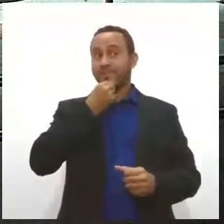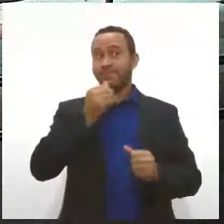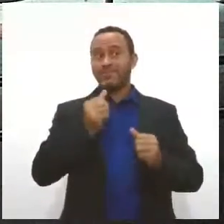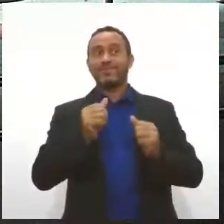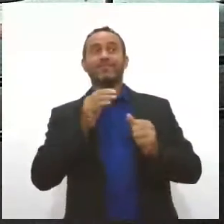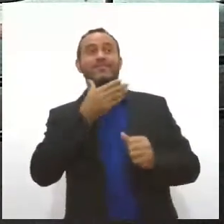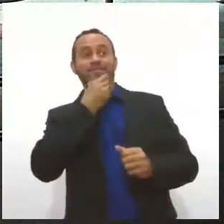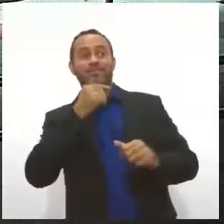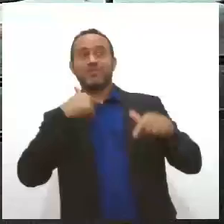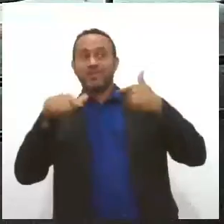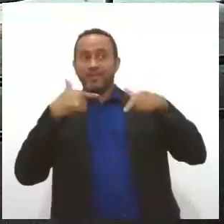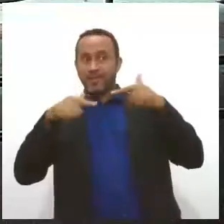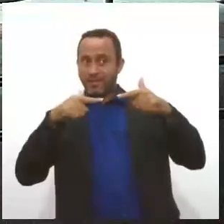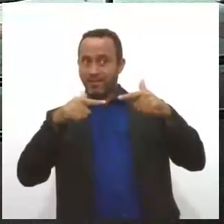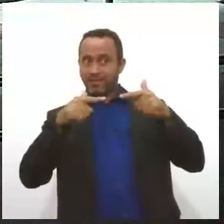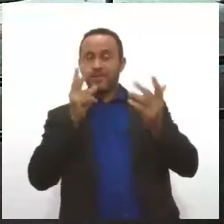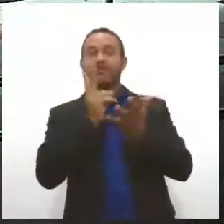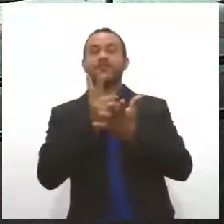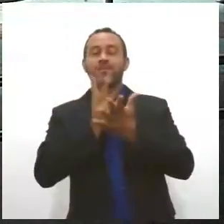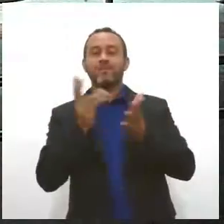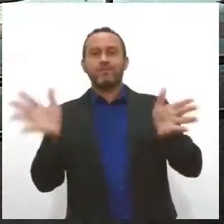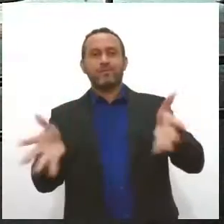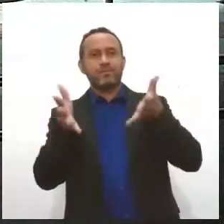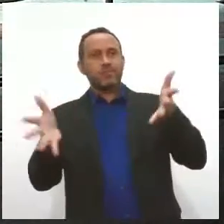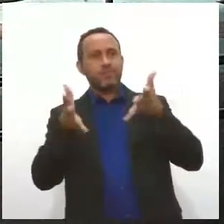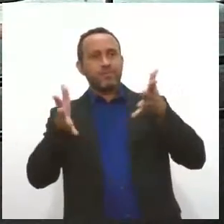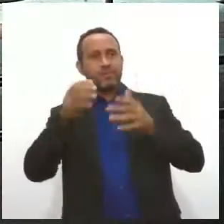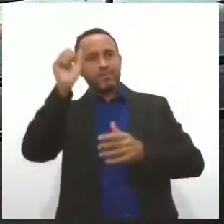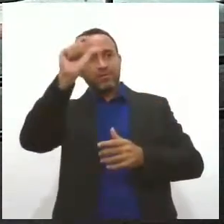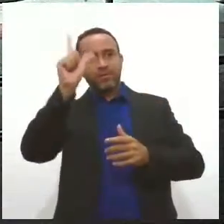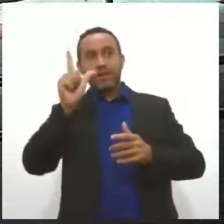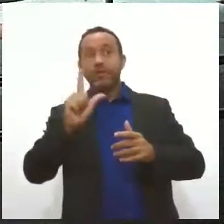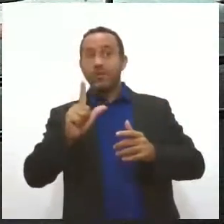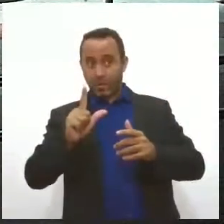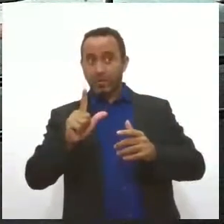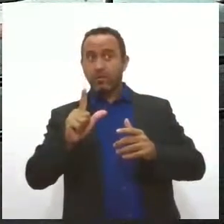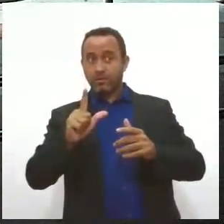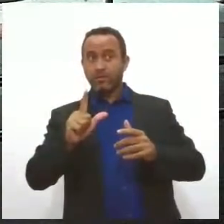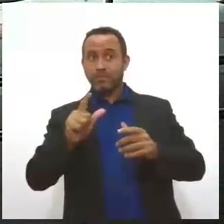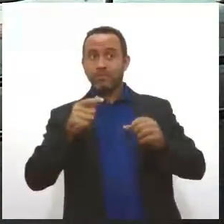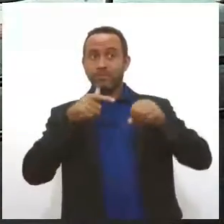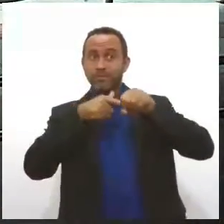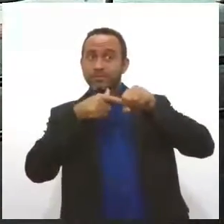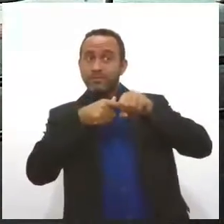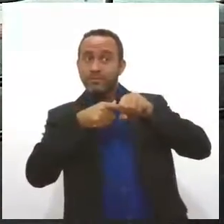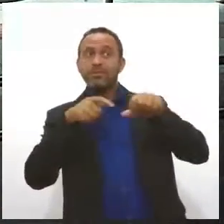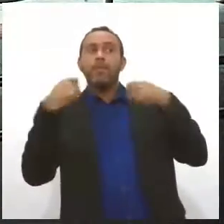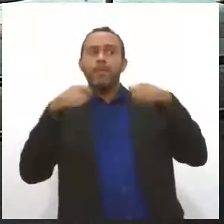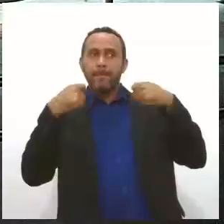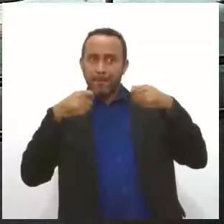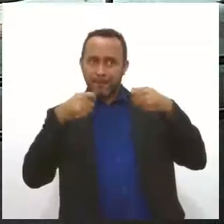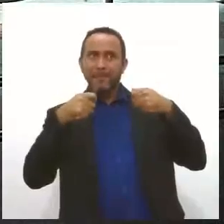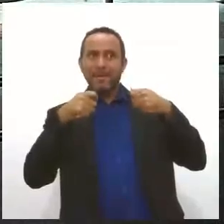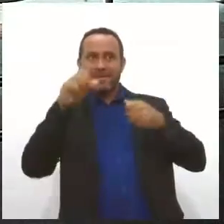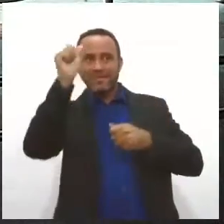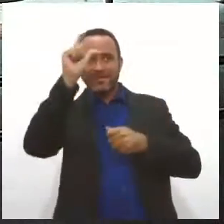trabalho, para que incentivem a eles a fazer o exame da próstata, né, Valkyria? Exatamente. a gente azul.